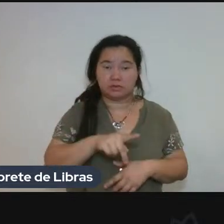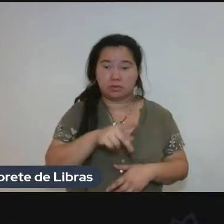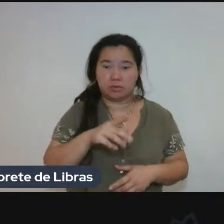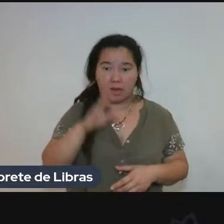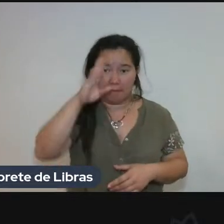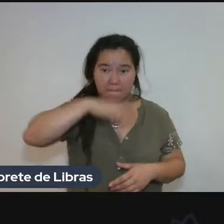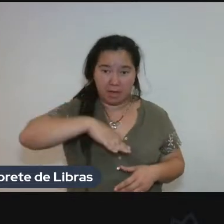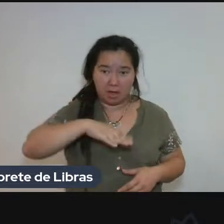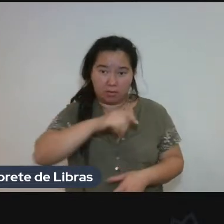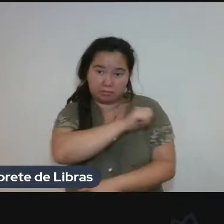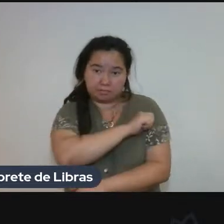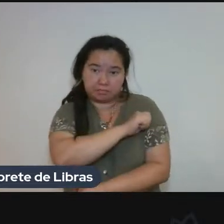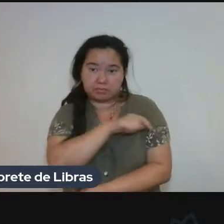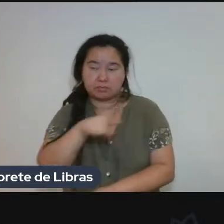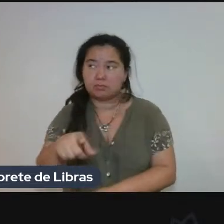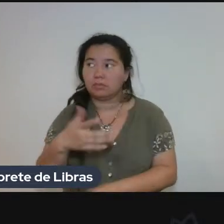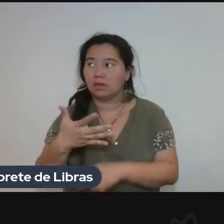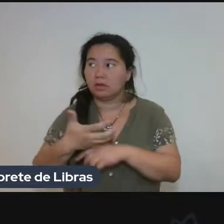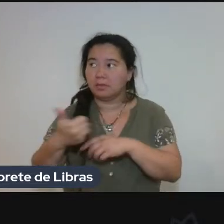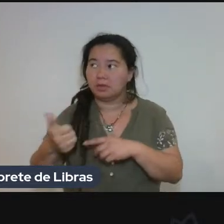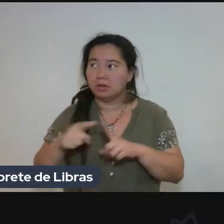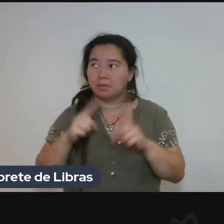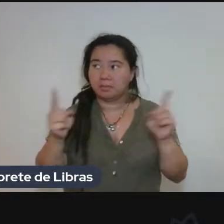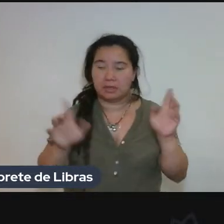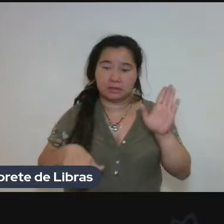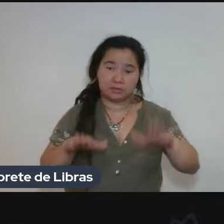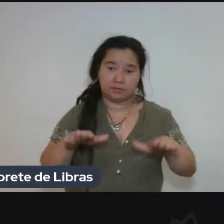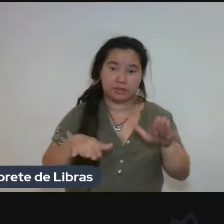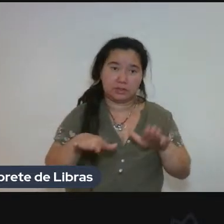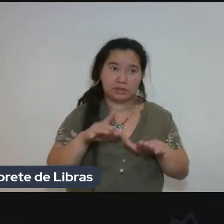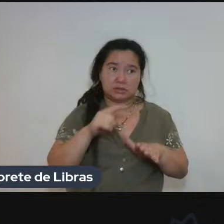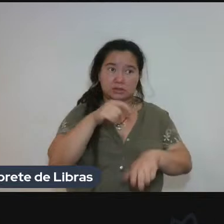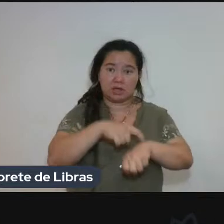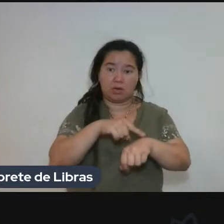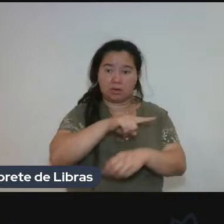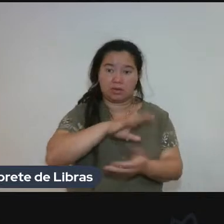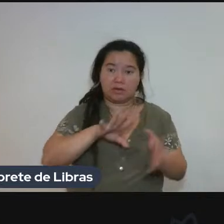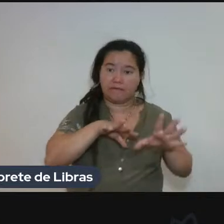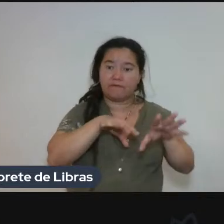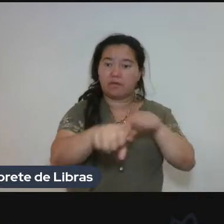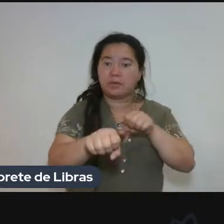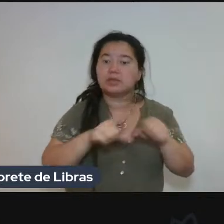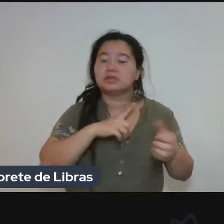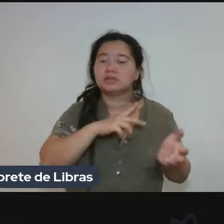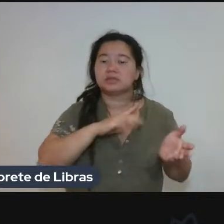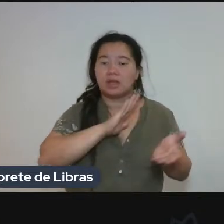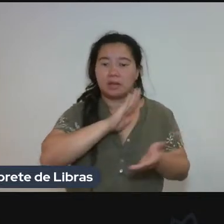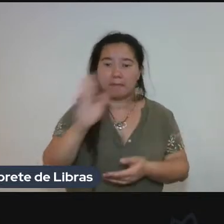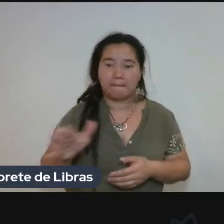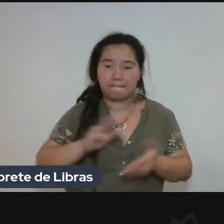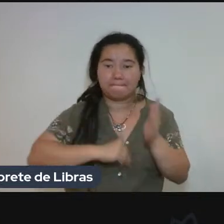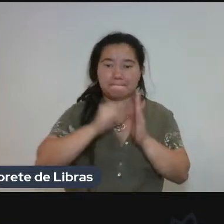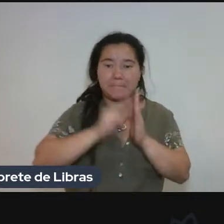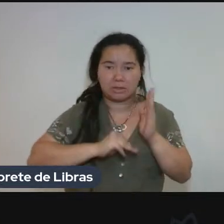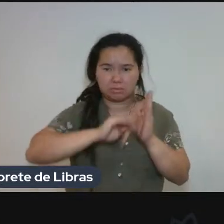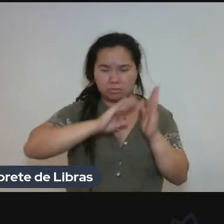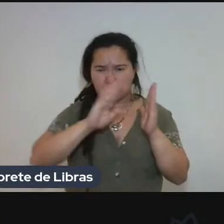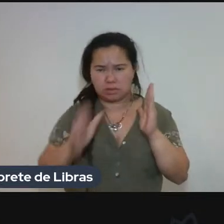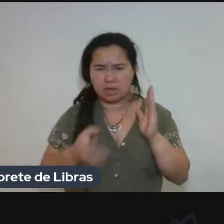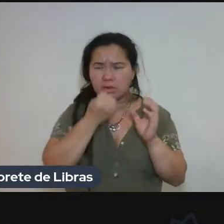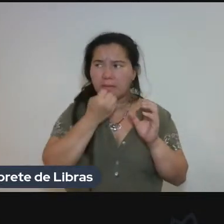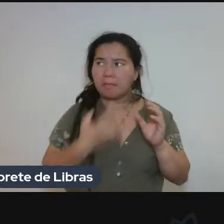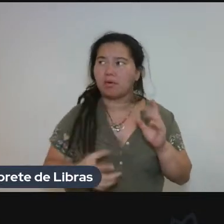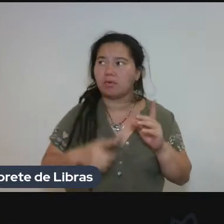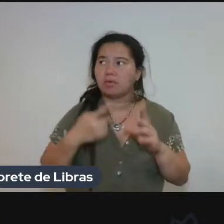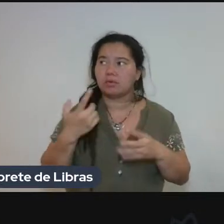Justamente, às vezes, o momento que ele se formou, método direto estava em alta, então, por que ele vai mudar, ou ele vai ter tempo de mudar, e aí as coisas